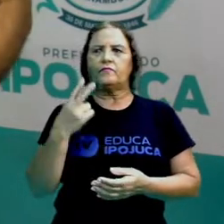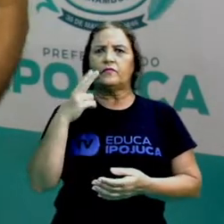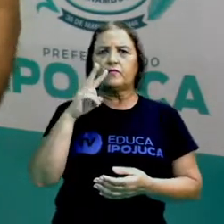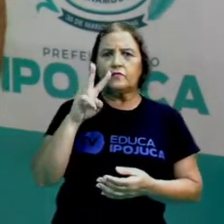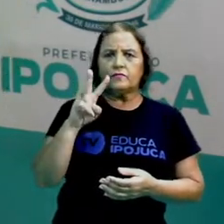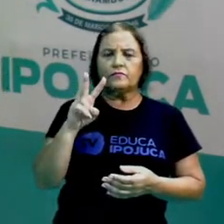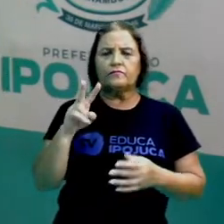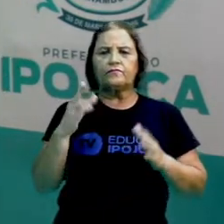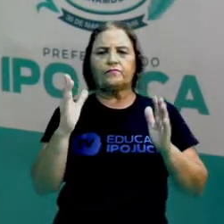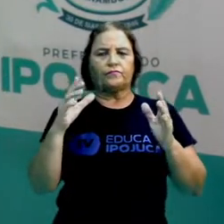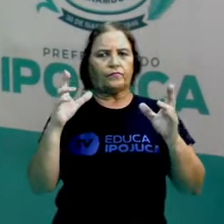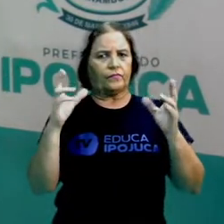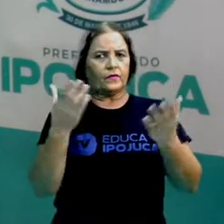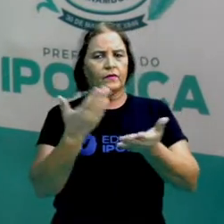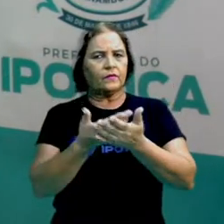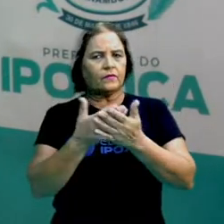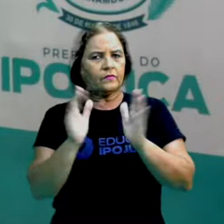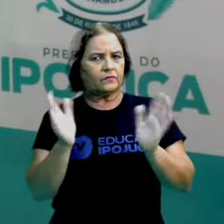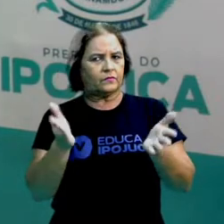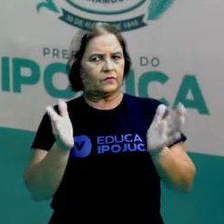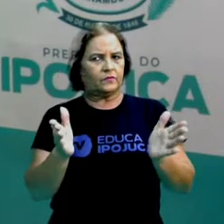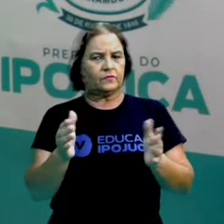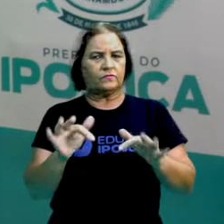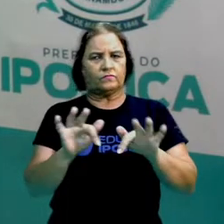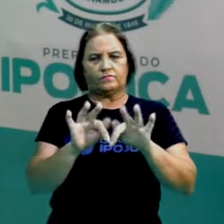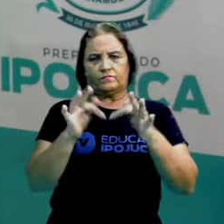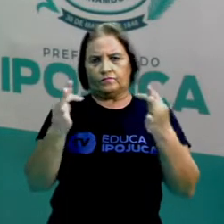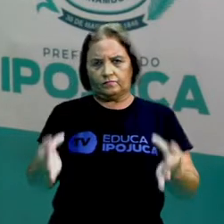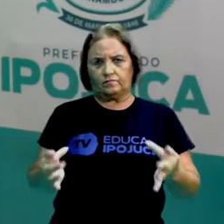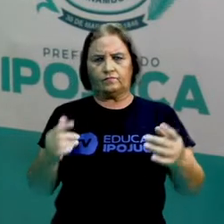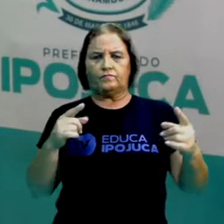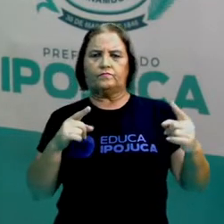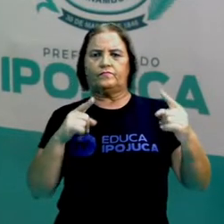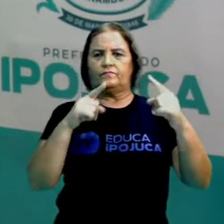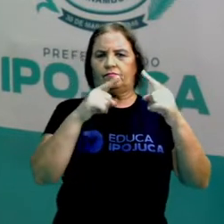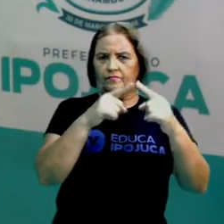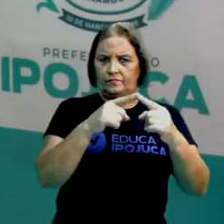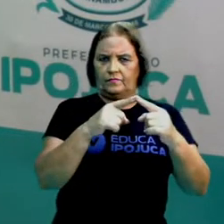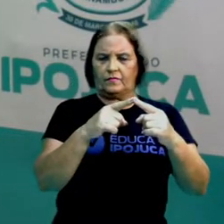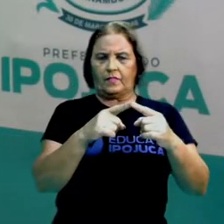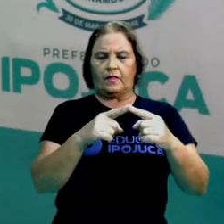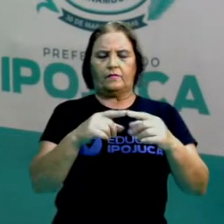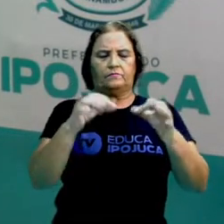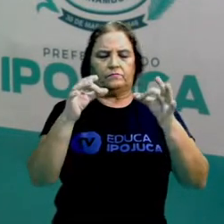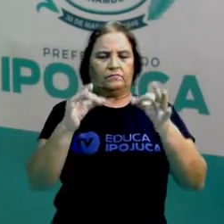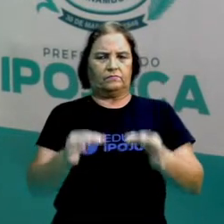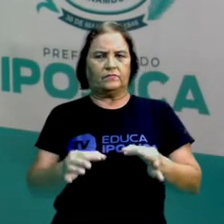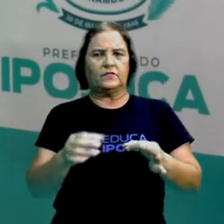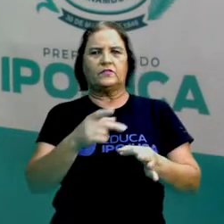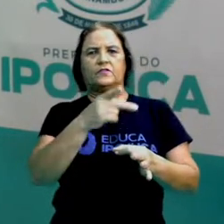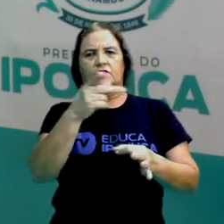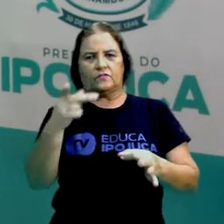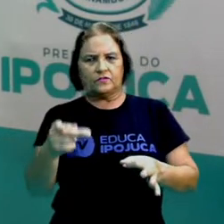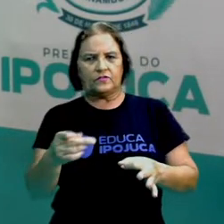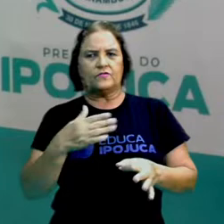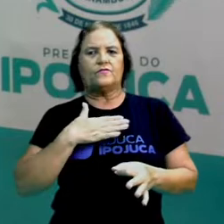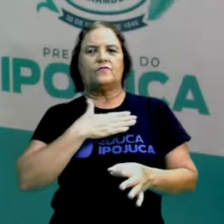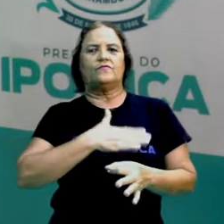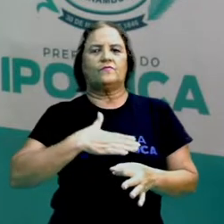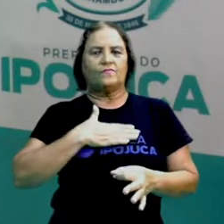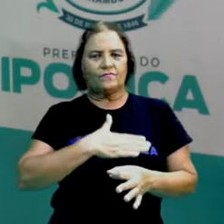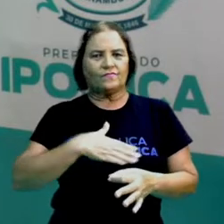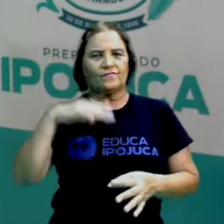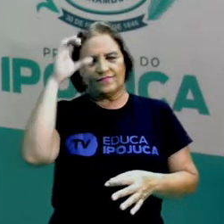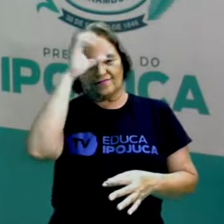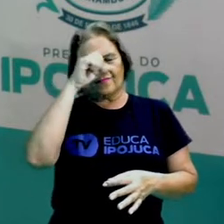A nossa aula de hoje, como sempre, vai ser uma aula simples e objetiva. E eu tenho certeza absoluta que vocês vão gostar e vão aprender,